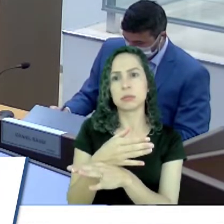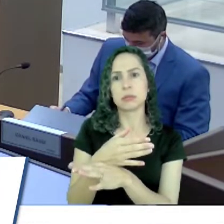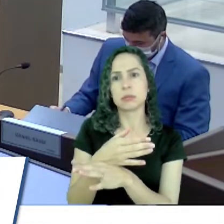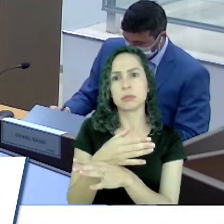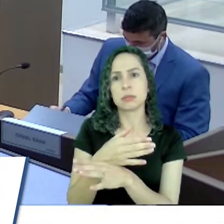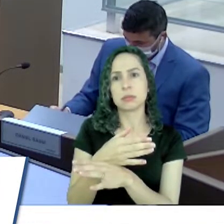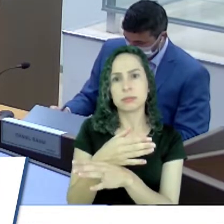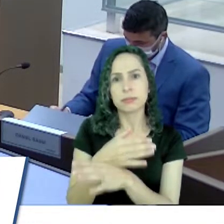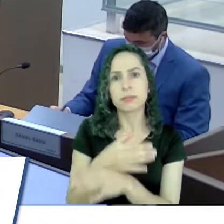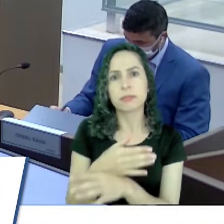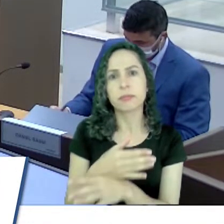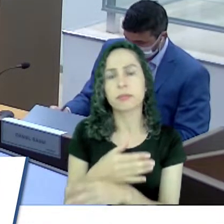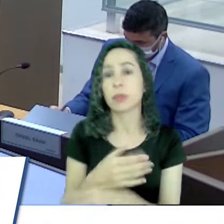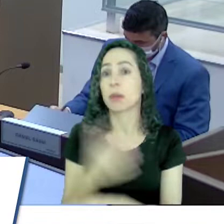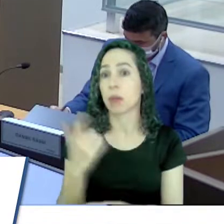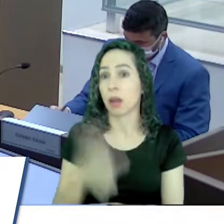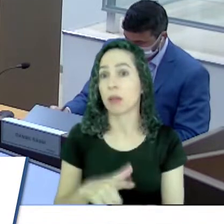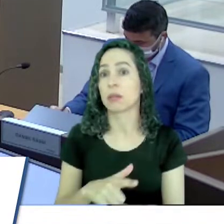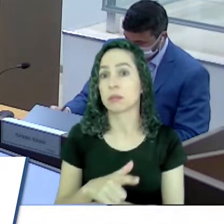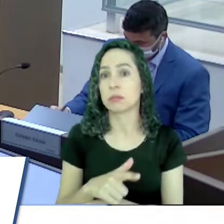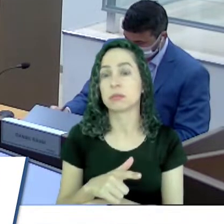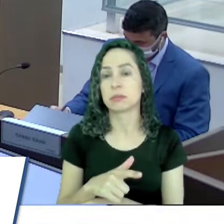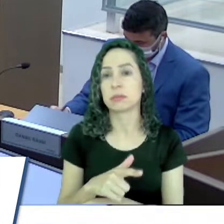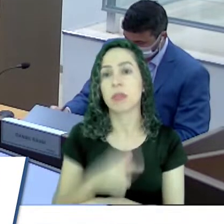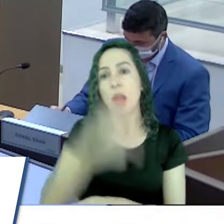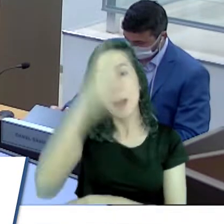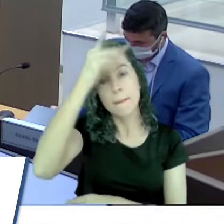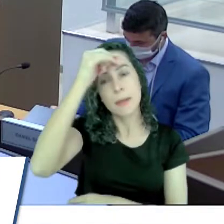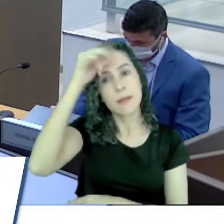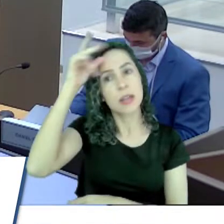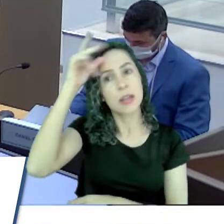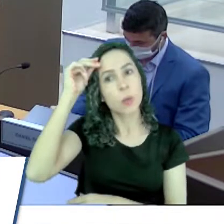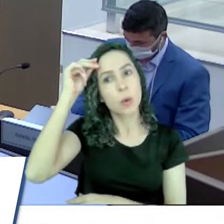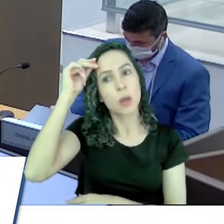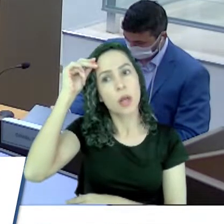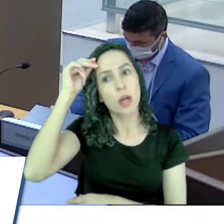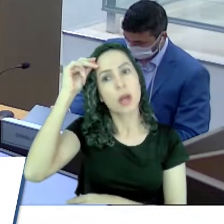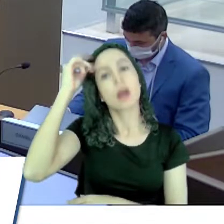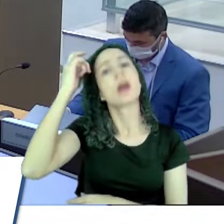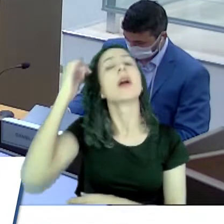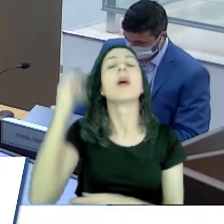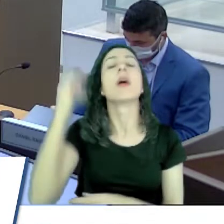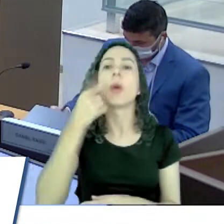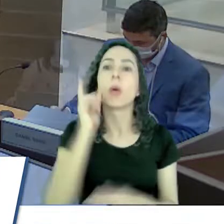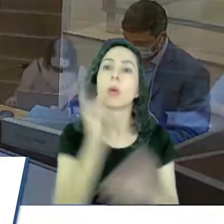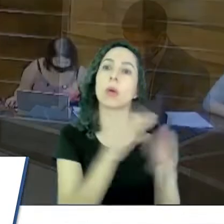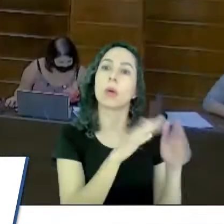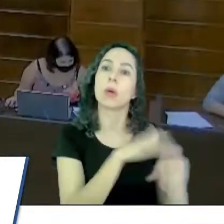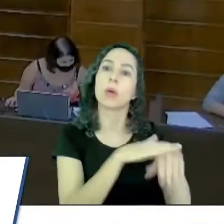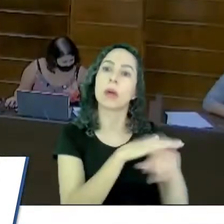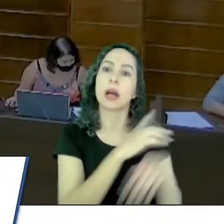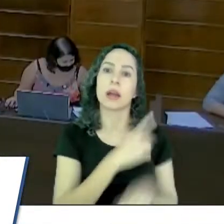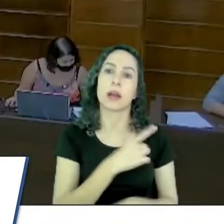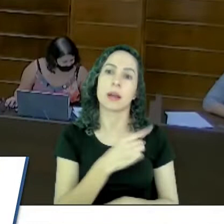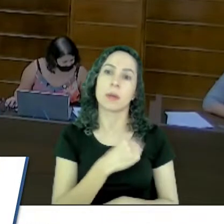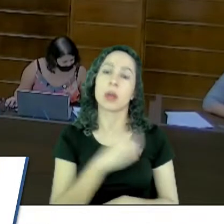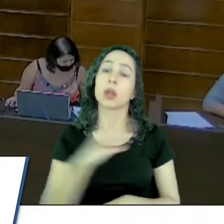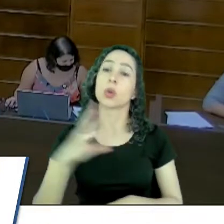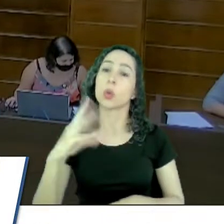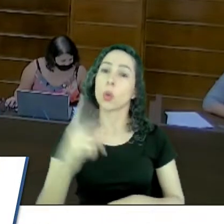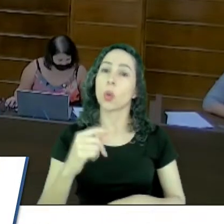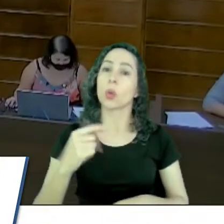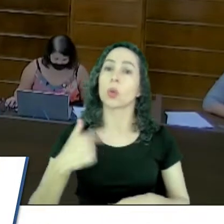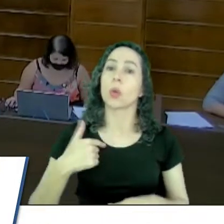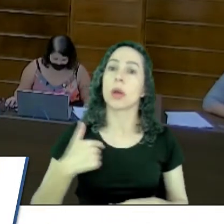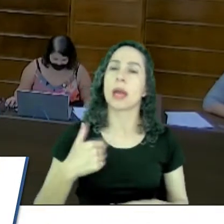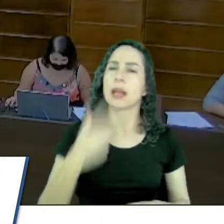Outra coisa, a prefeitura estava conversando com o Delamoto. Todo agente público que tem poder de polícia,